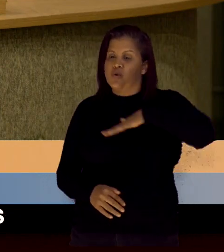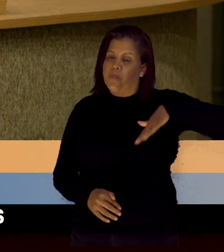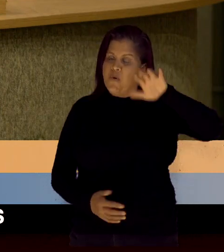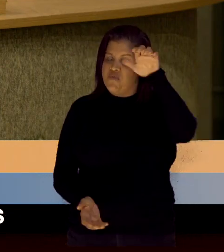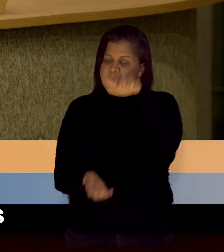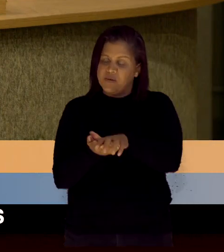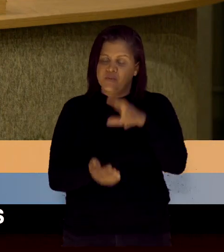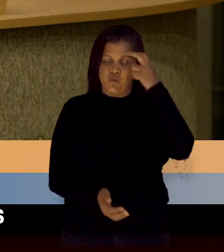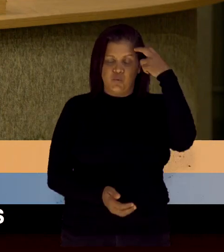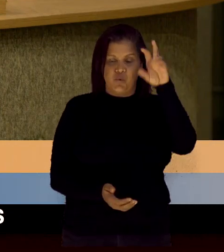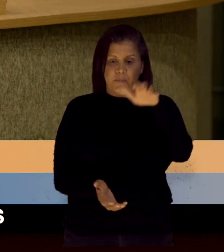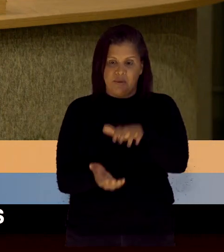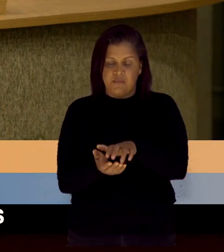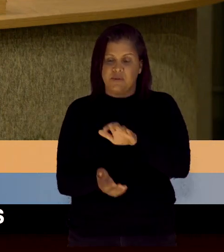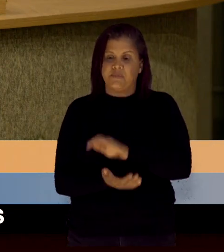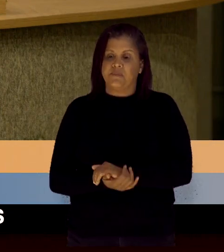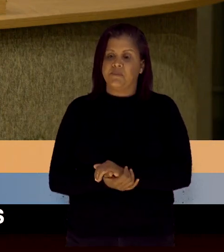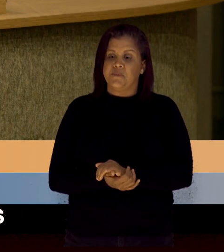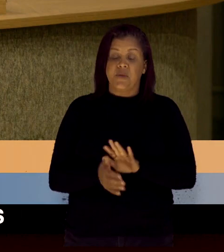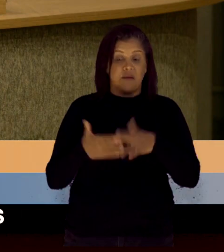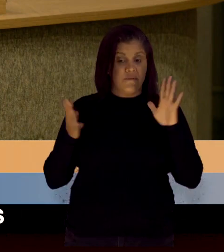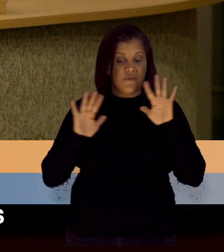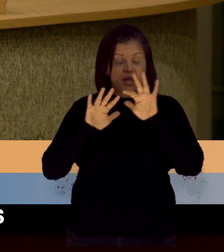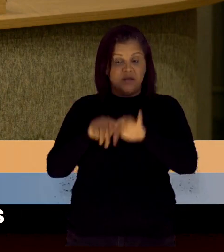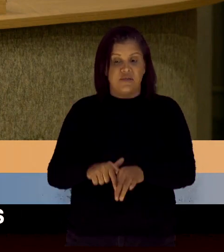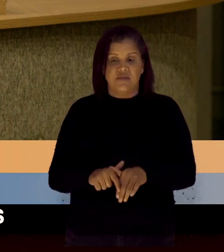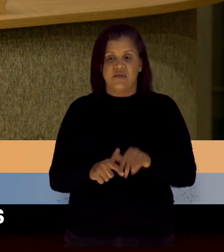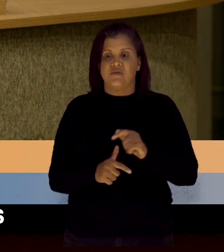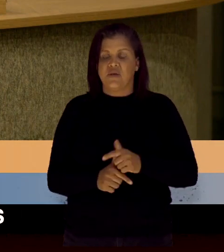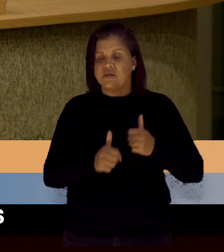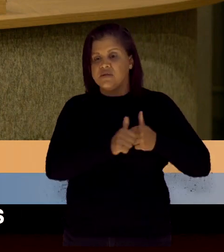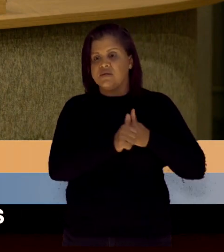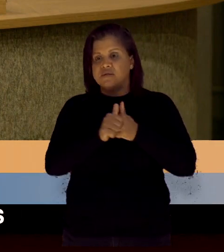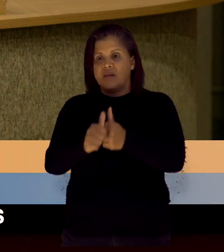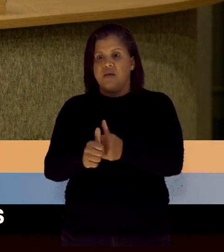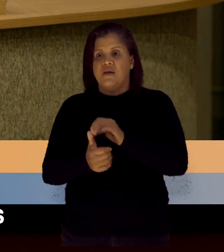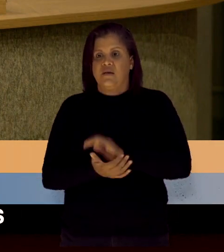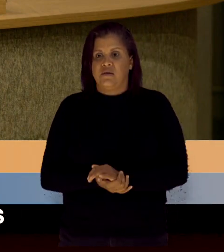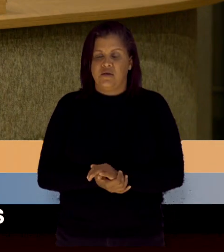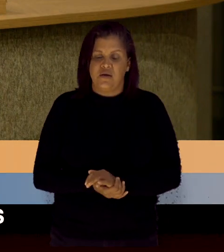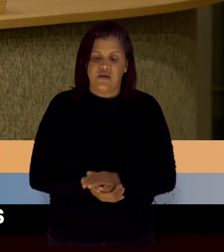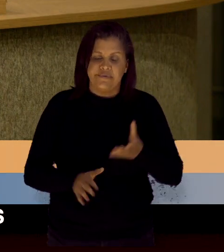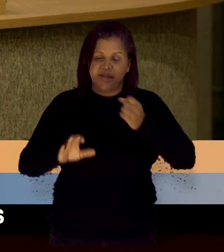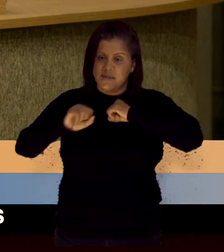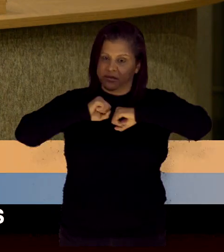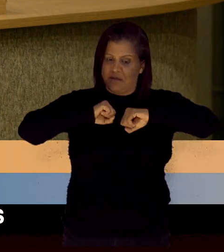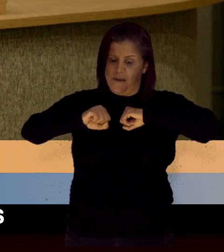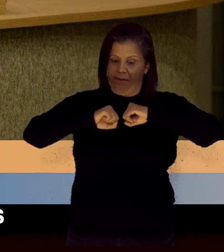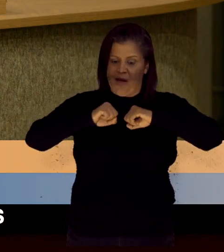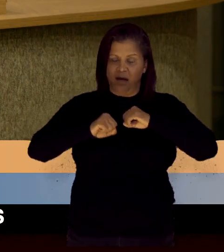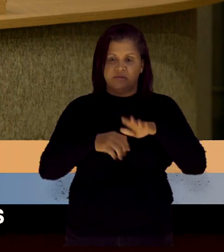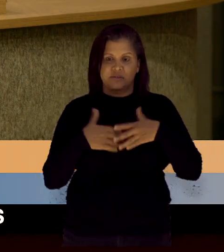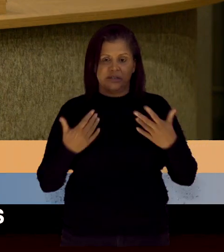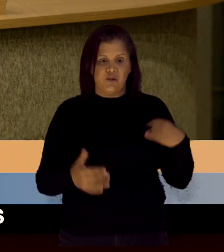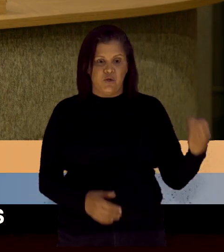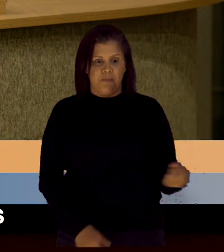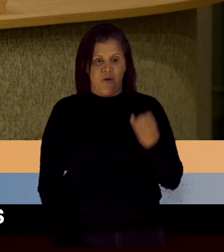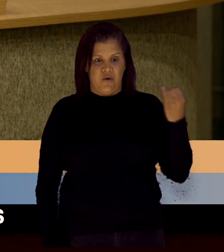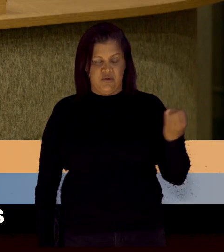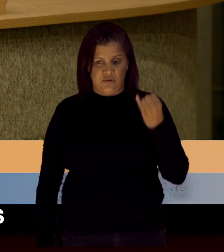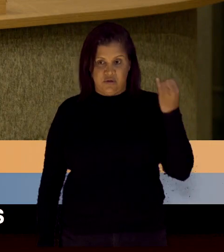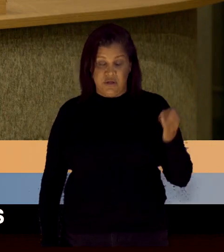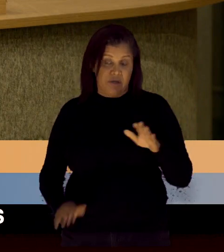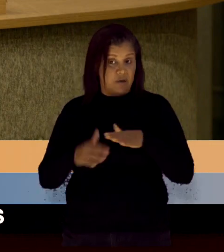pernambucana. E finalizo dizendo que a gente segue nesse debate, destago a importância,